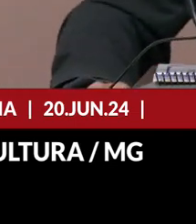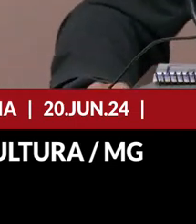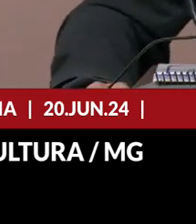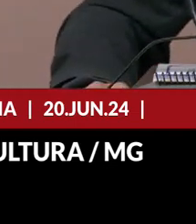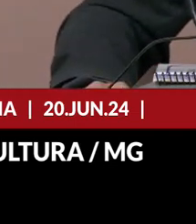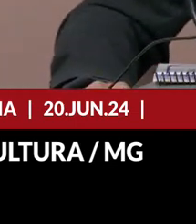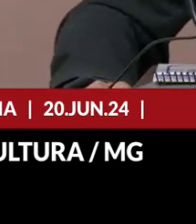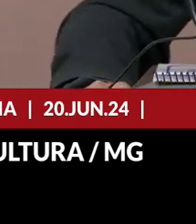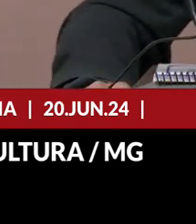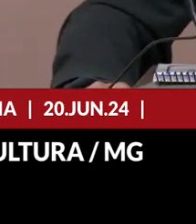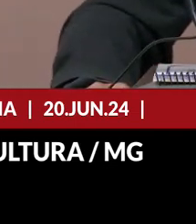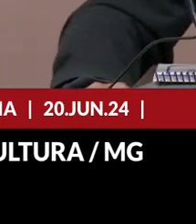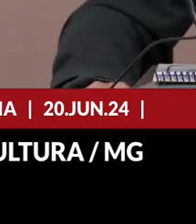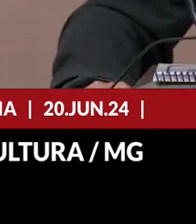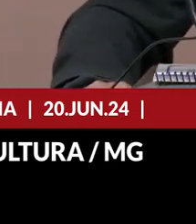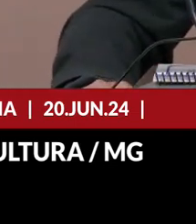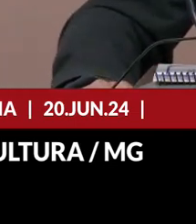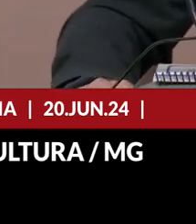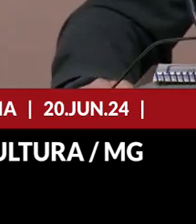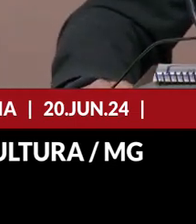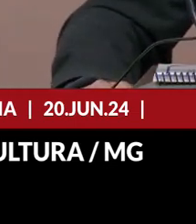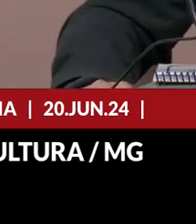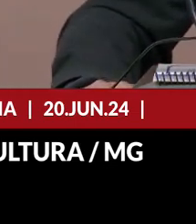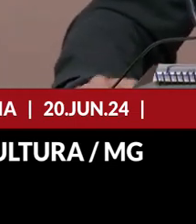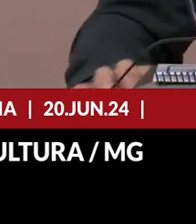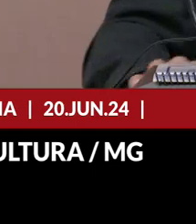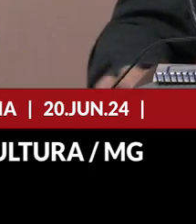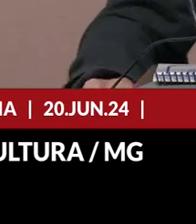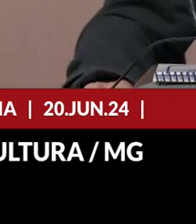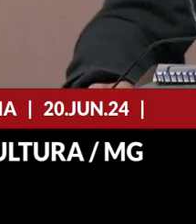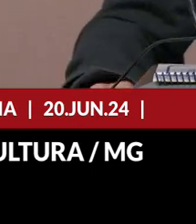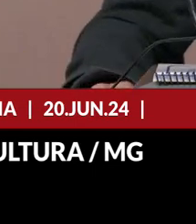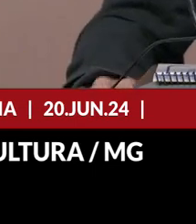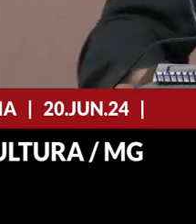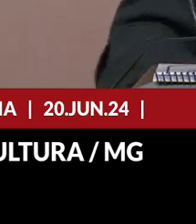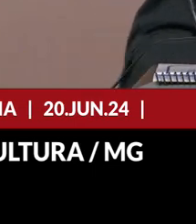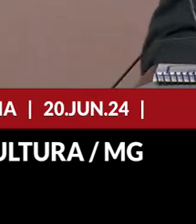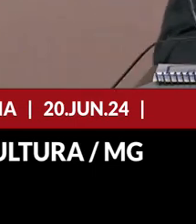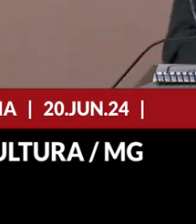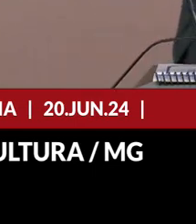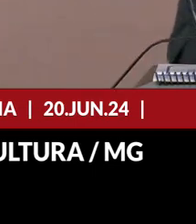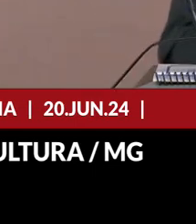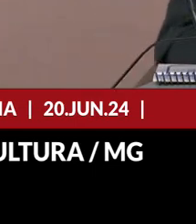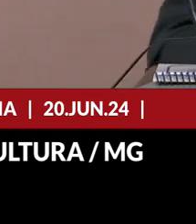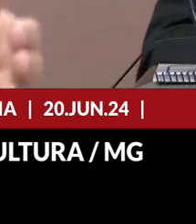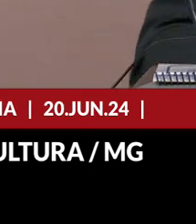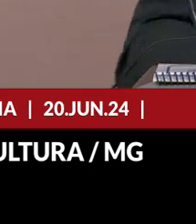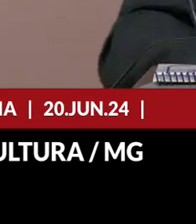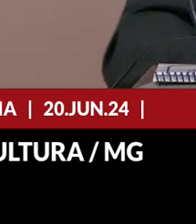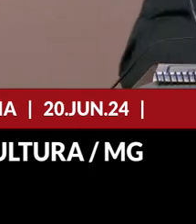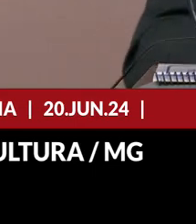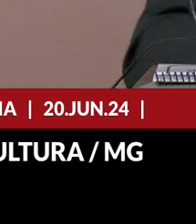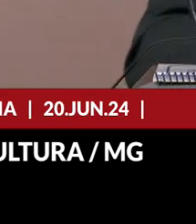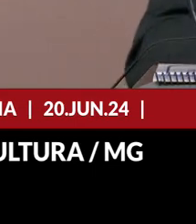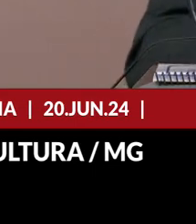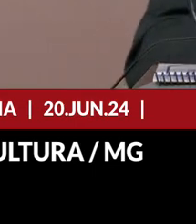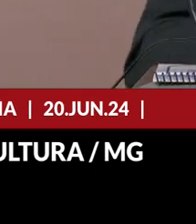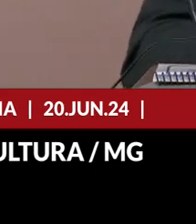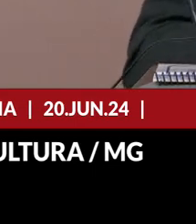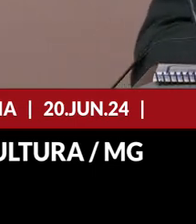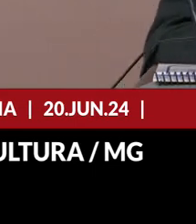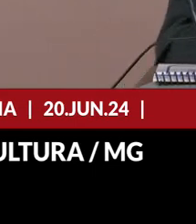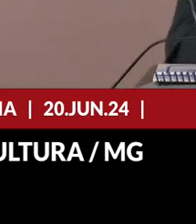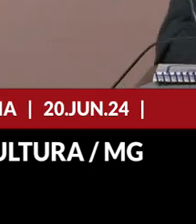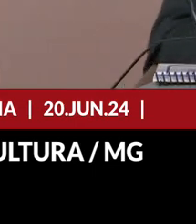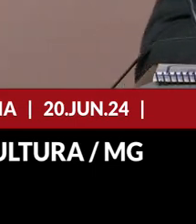várias legislações que nos permearam poder colocar recursos dentro da EMATER então isso tem ajudado e